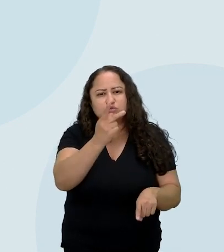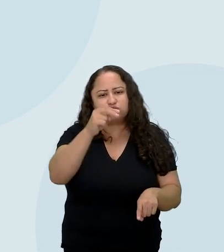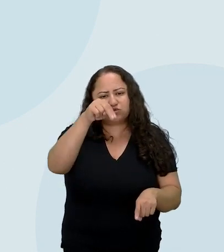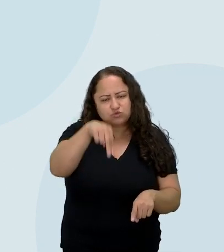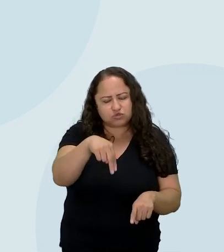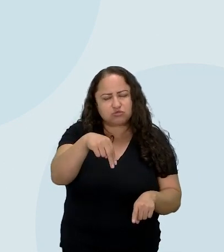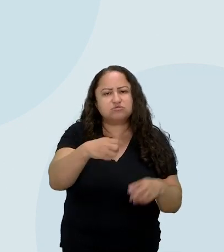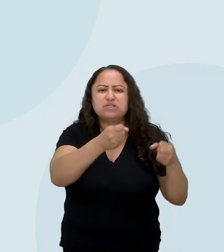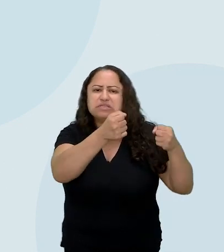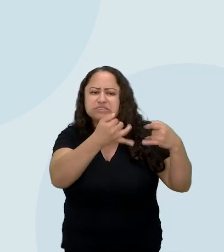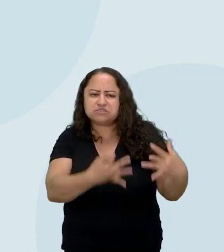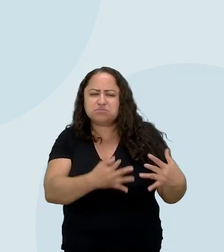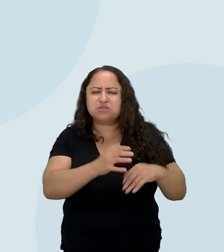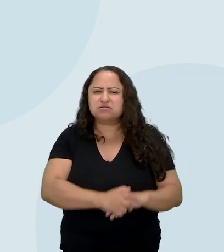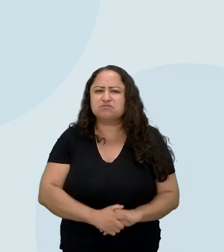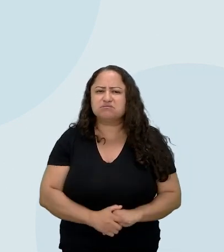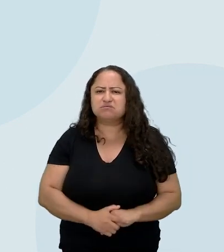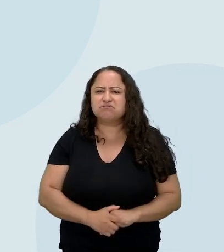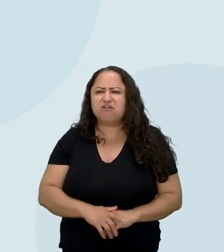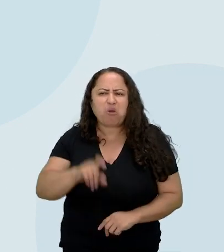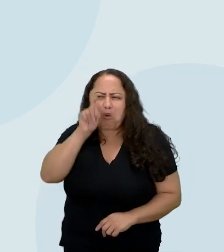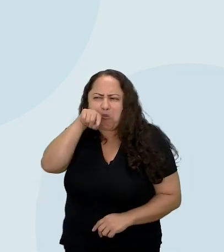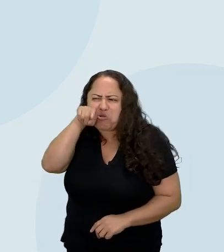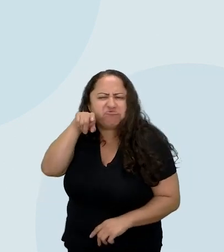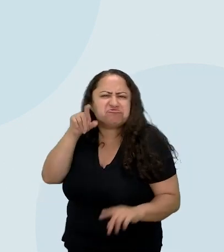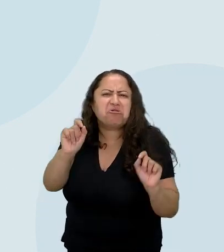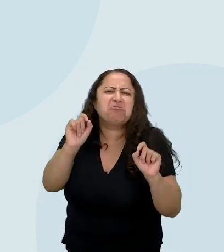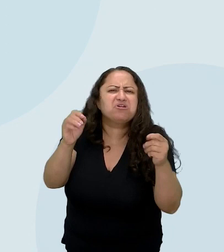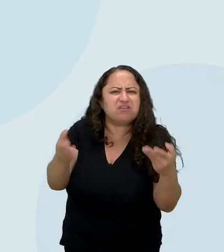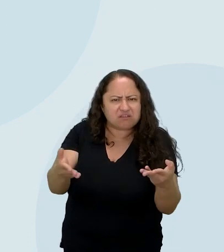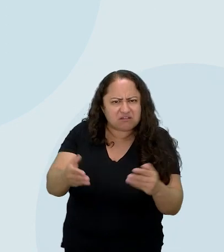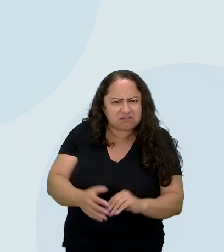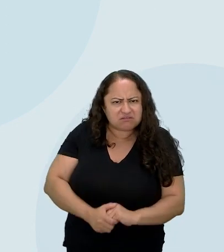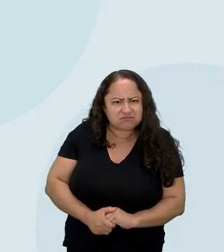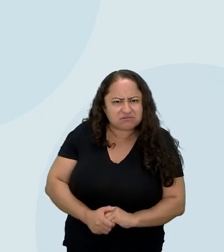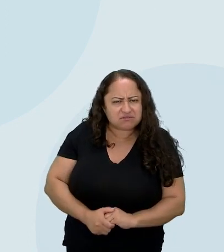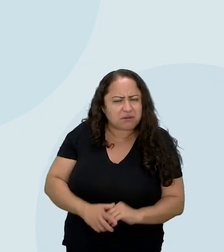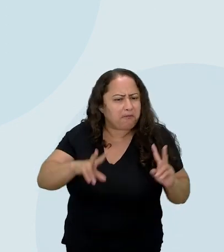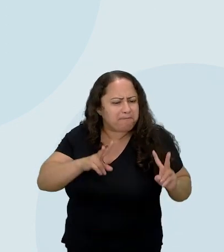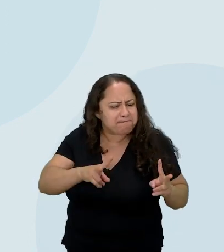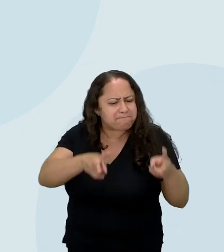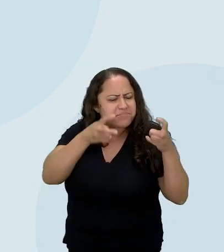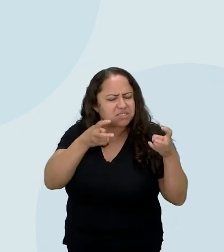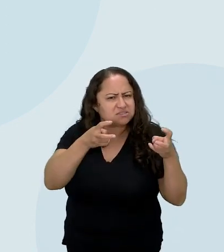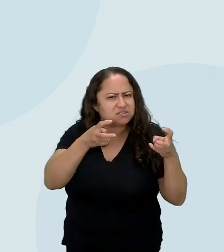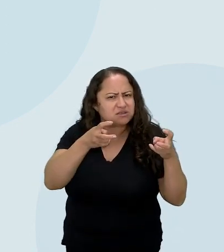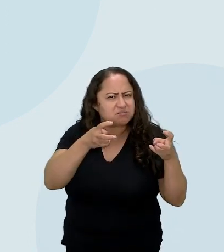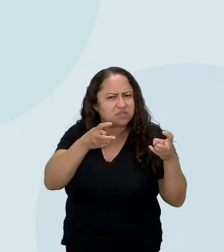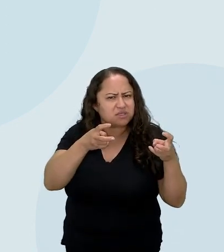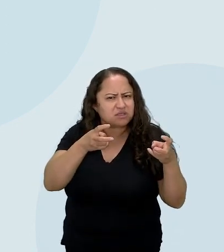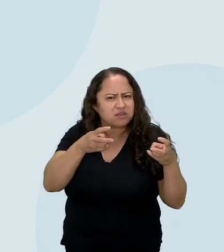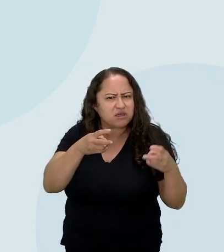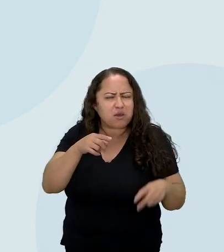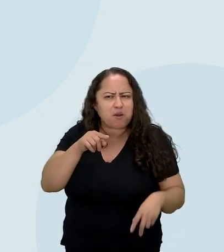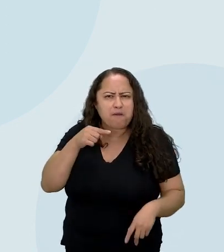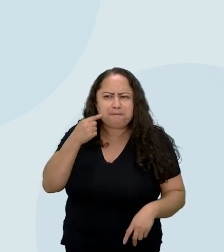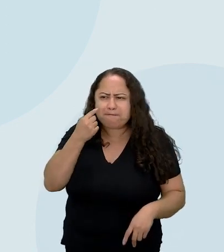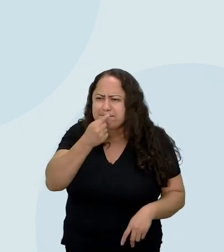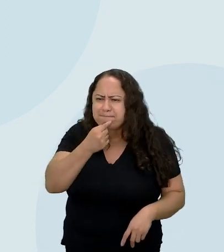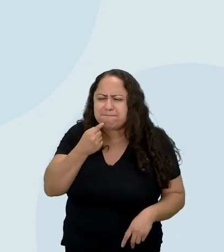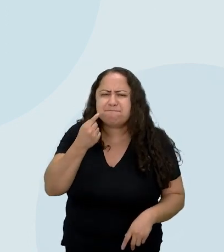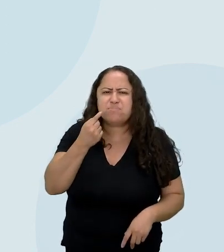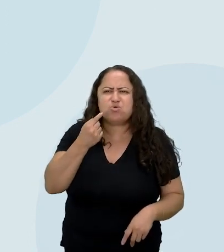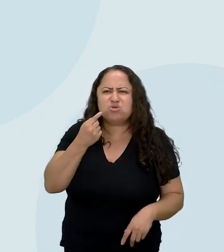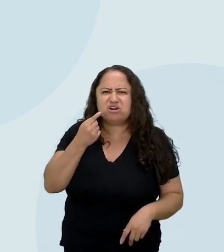ela fala, mas o que é uma bruxa? Percebi que em sua boca a palavra estava